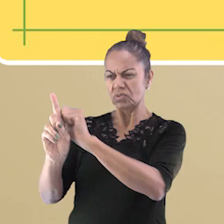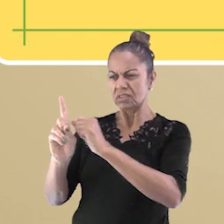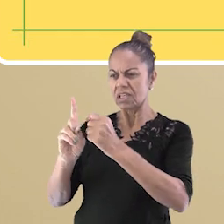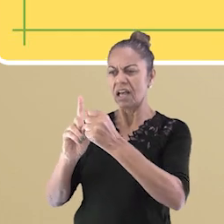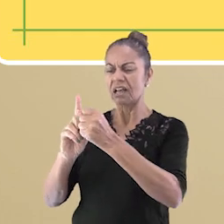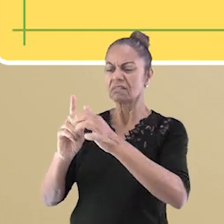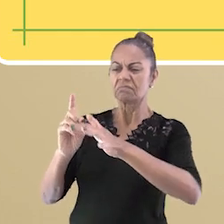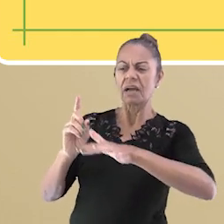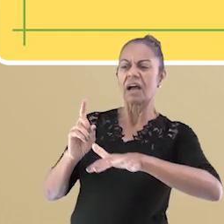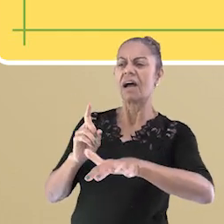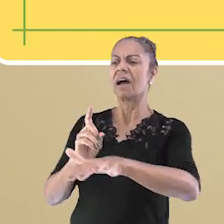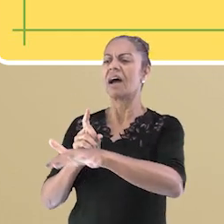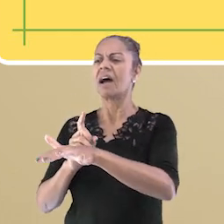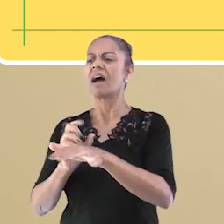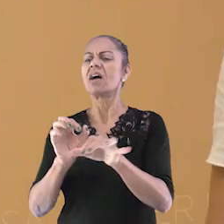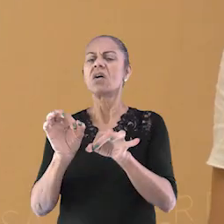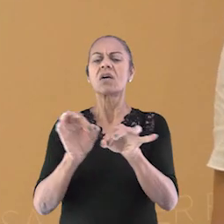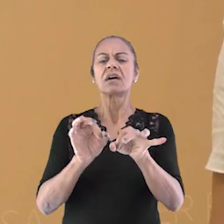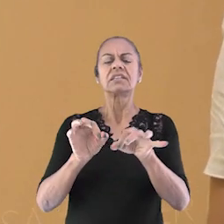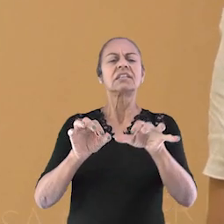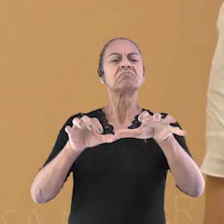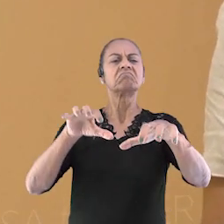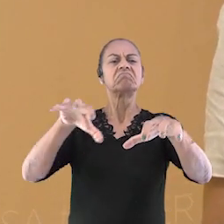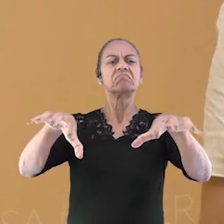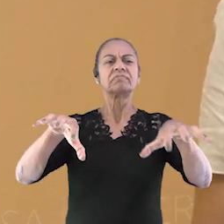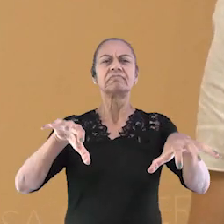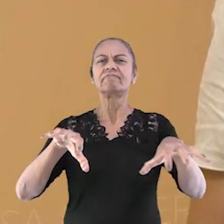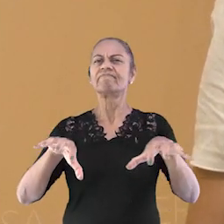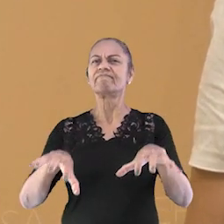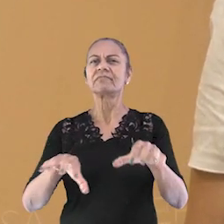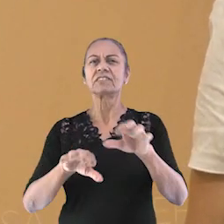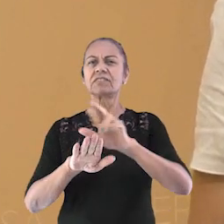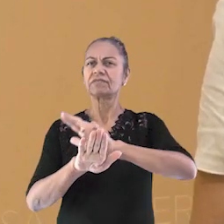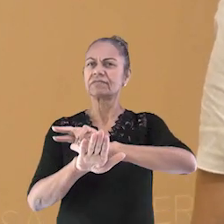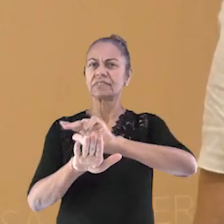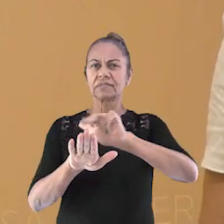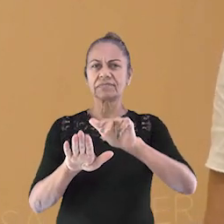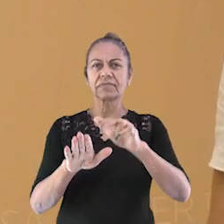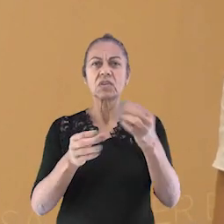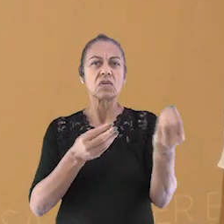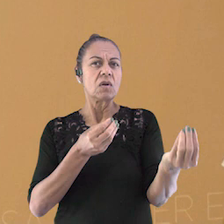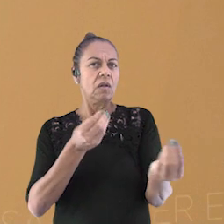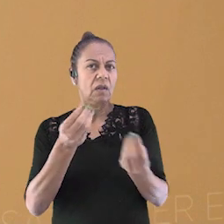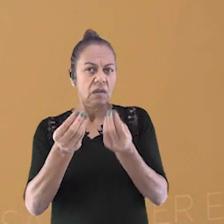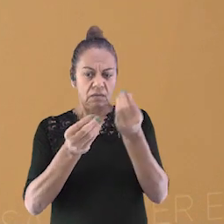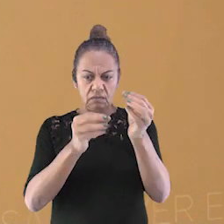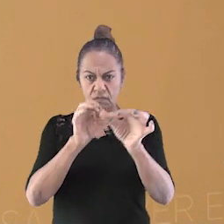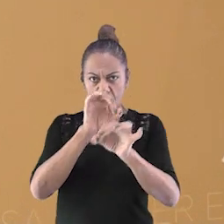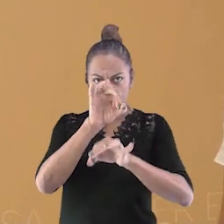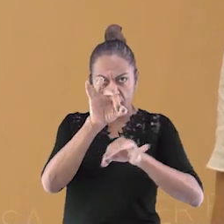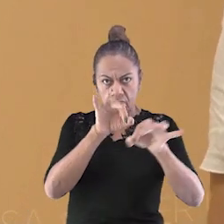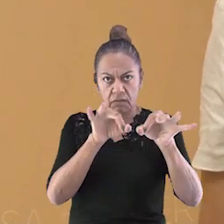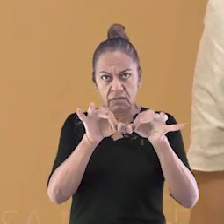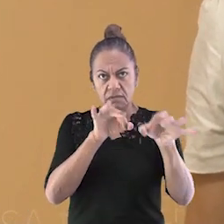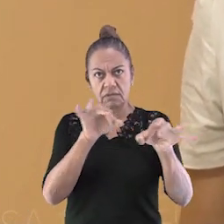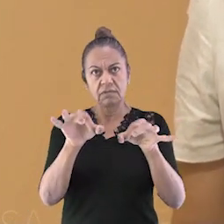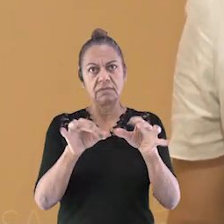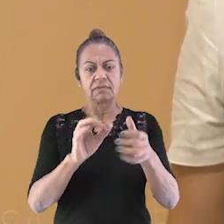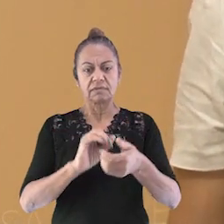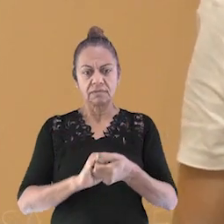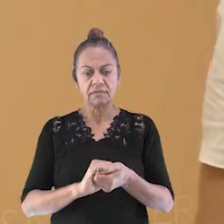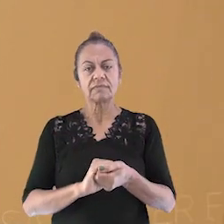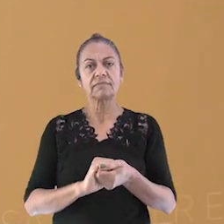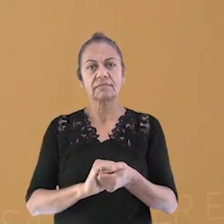na organização dos espaços. Vocês já perceberam que a quantidade de pessoas em uma determinada região muda?